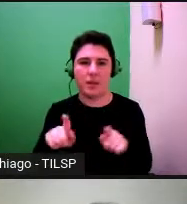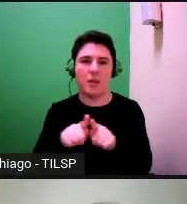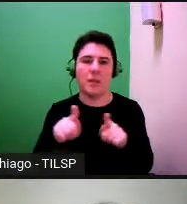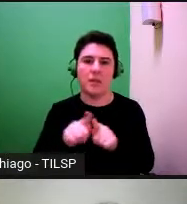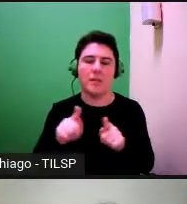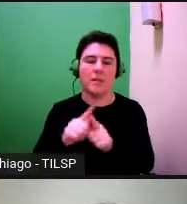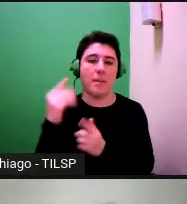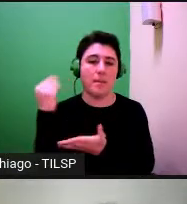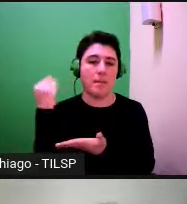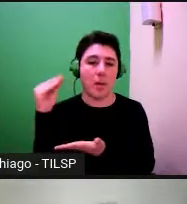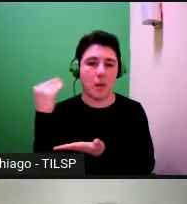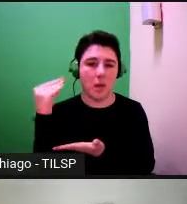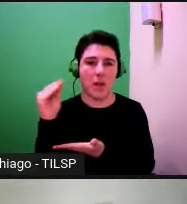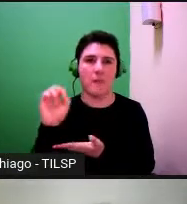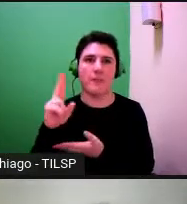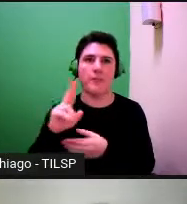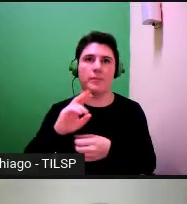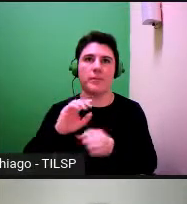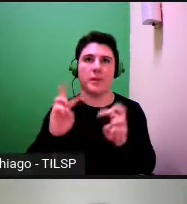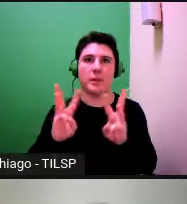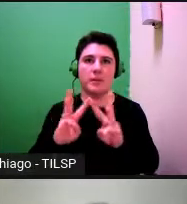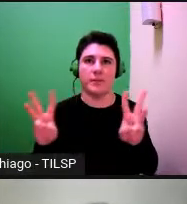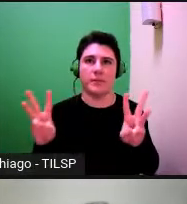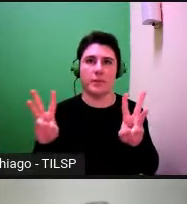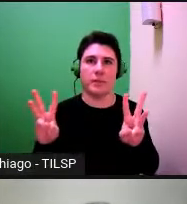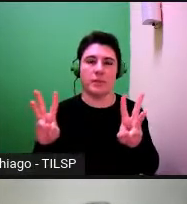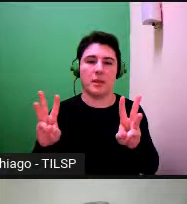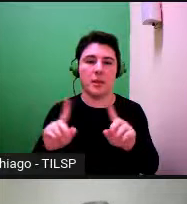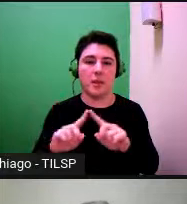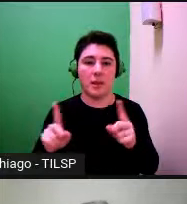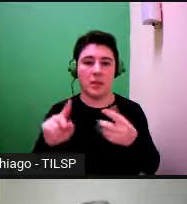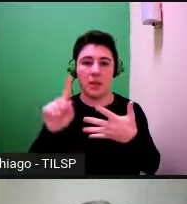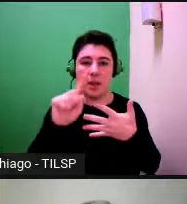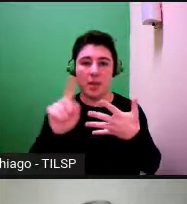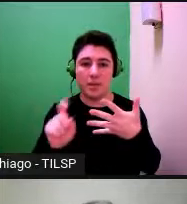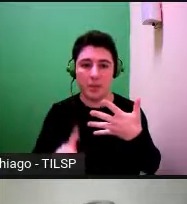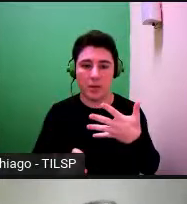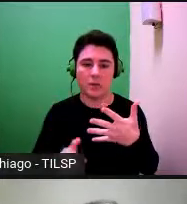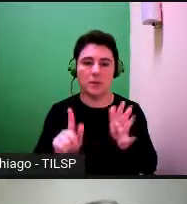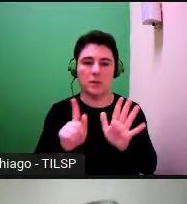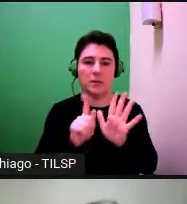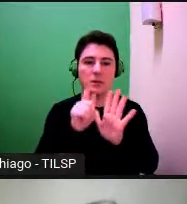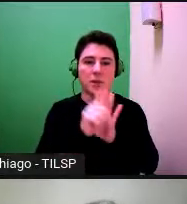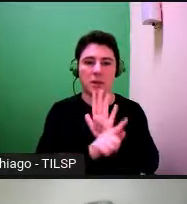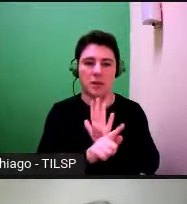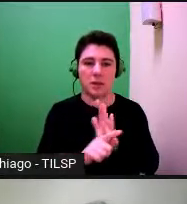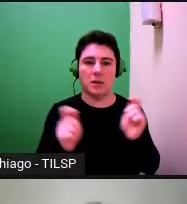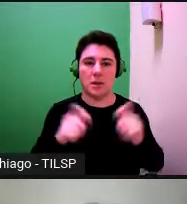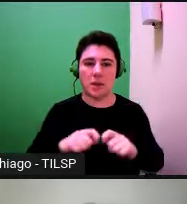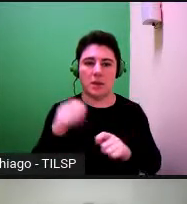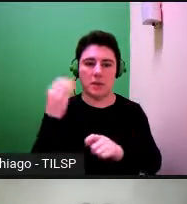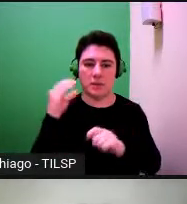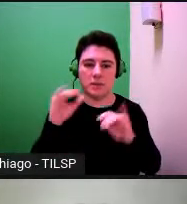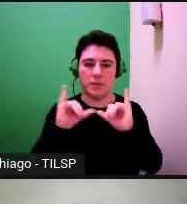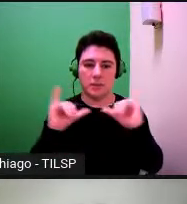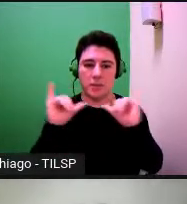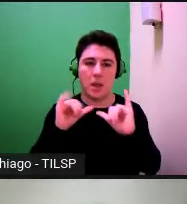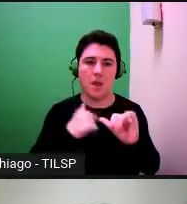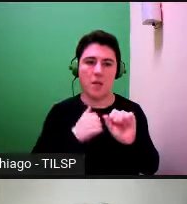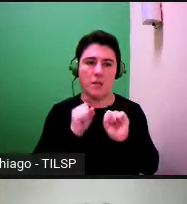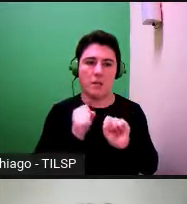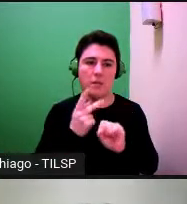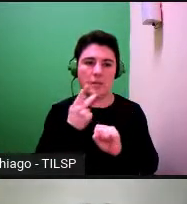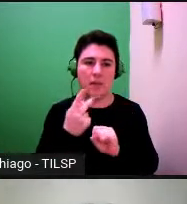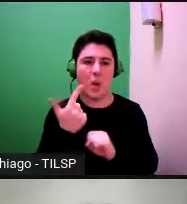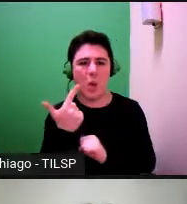obviamente mas a esta hipótese de géneros e de suportes da divulgação científica eu posso colocar